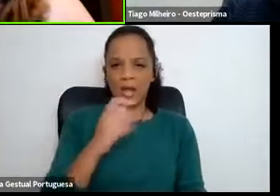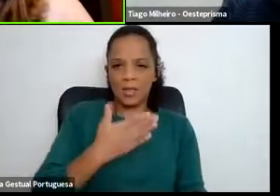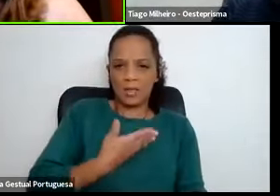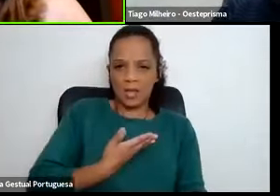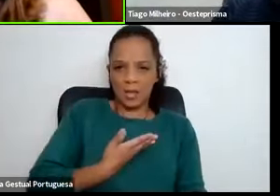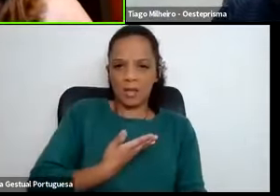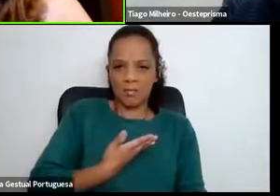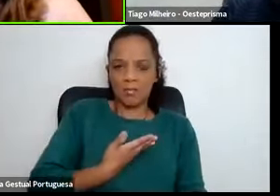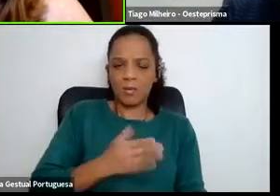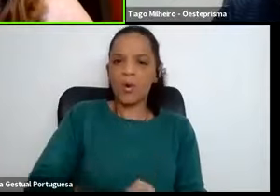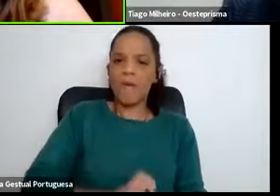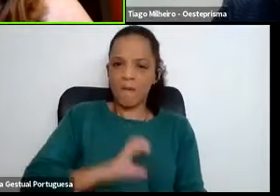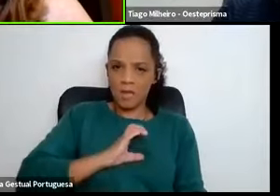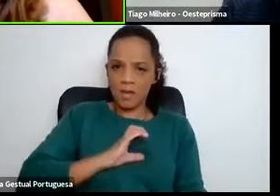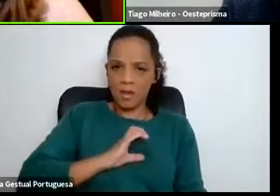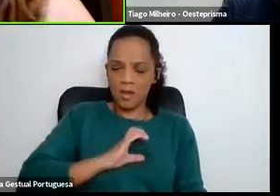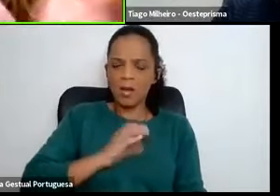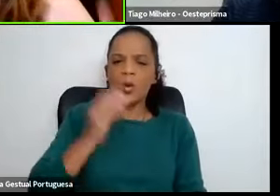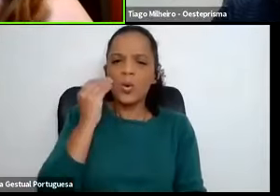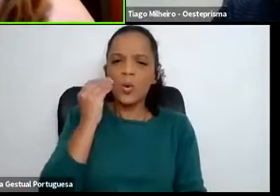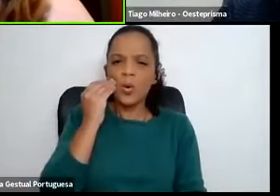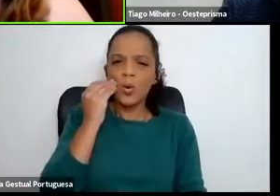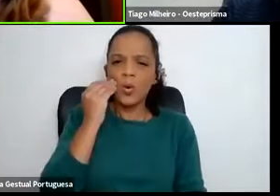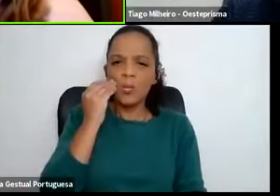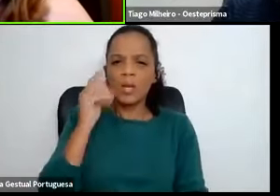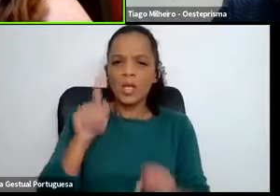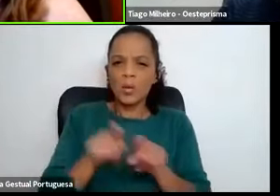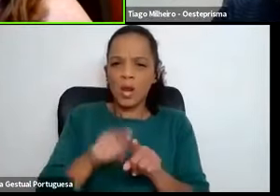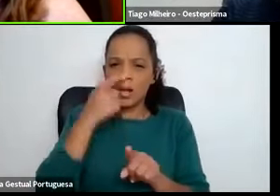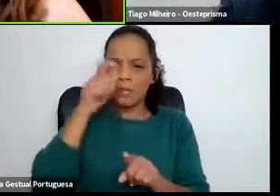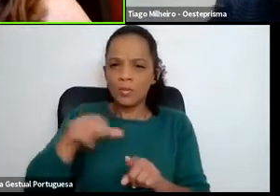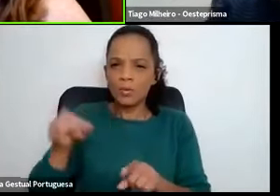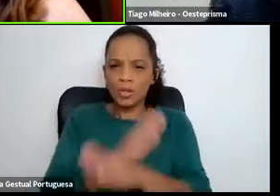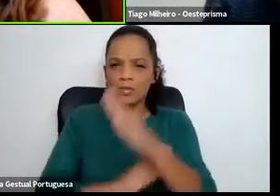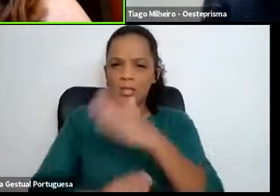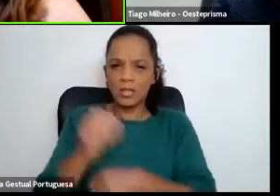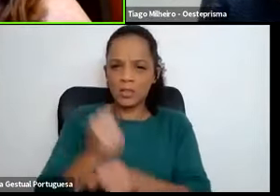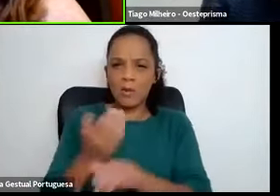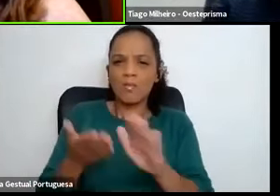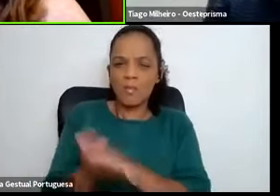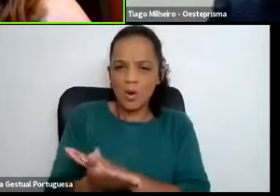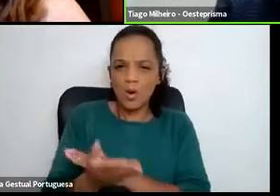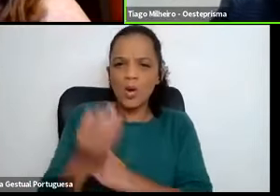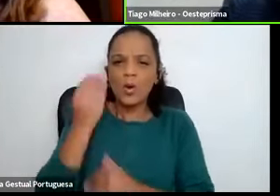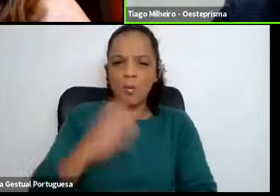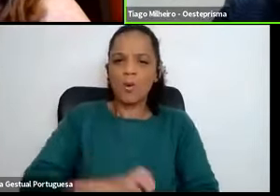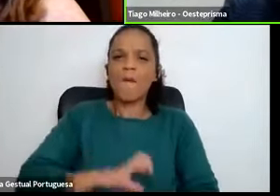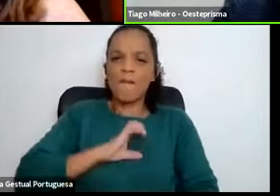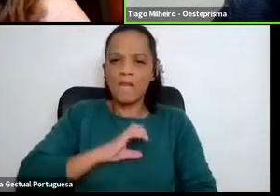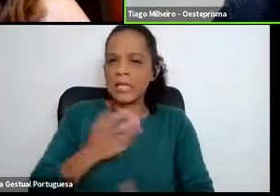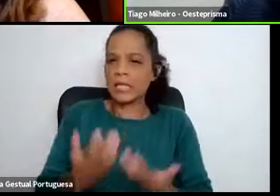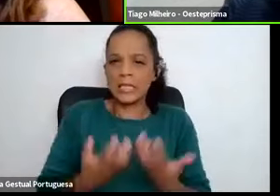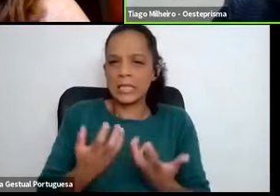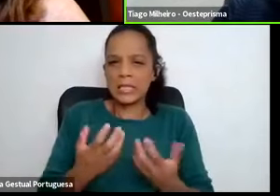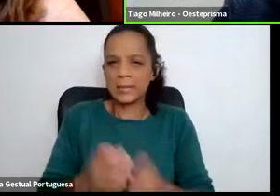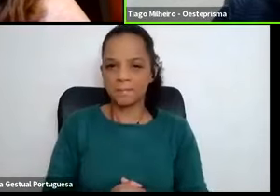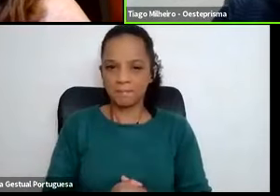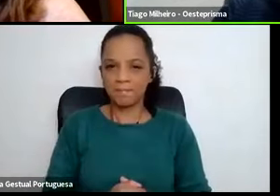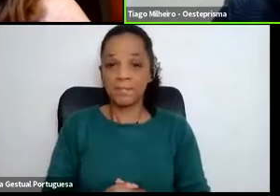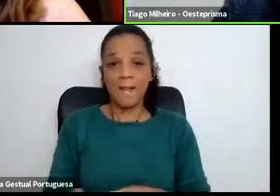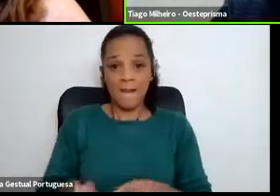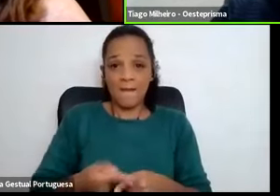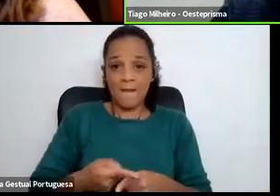serviço de mediação na empregabilidade de pessoas com deficiência? Foi interessante porque nós